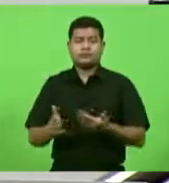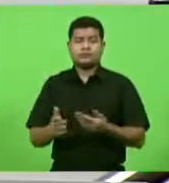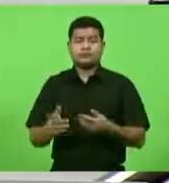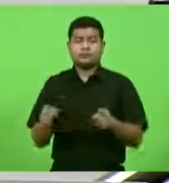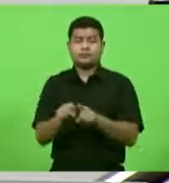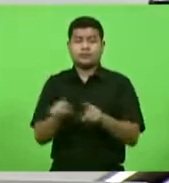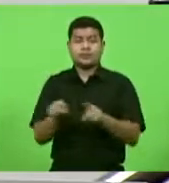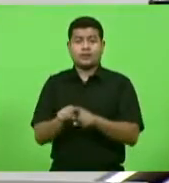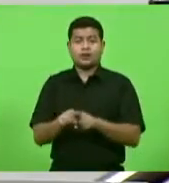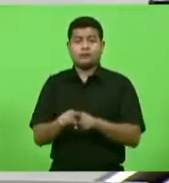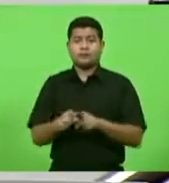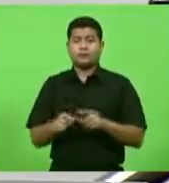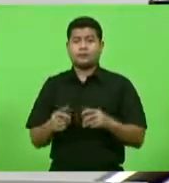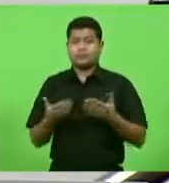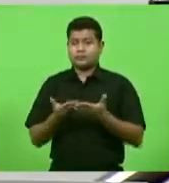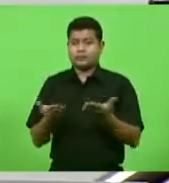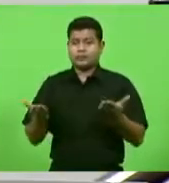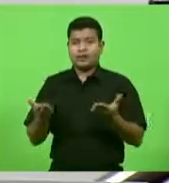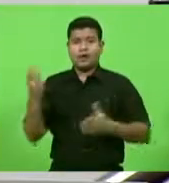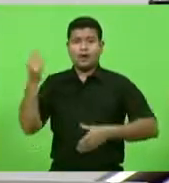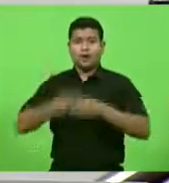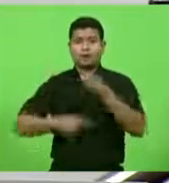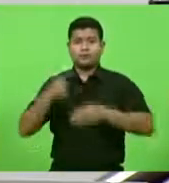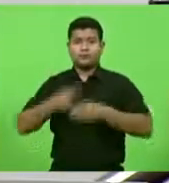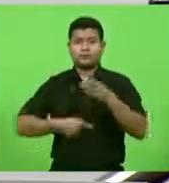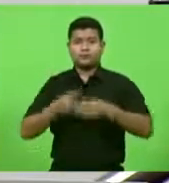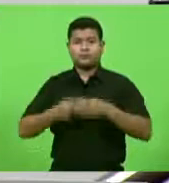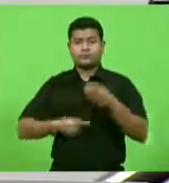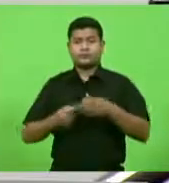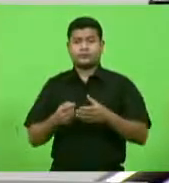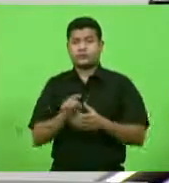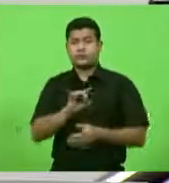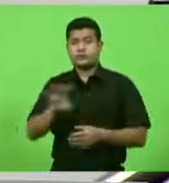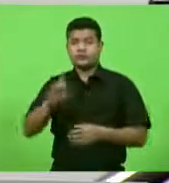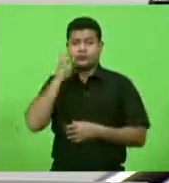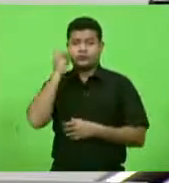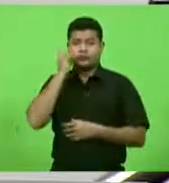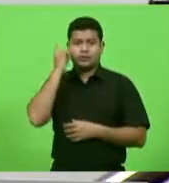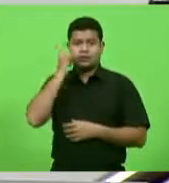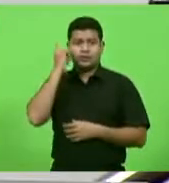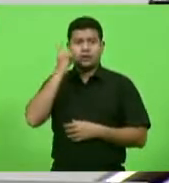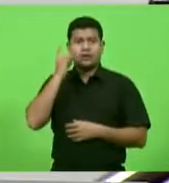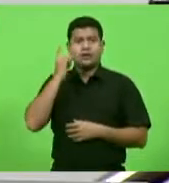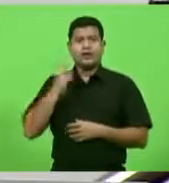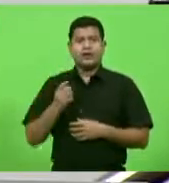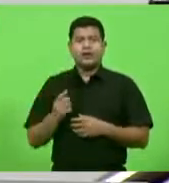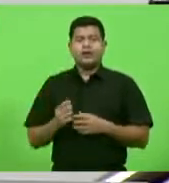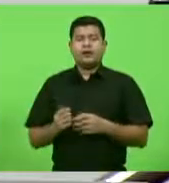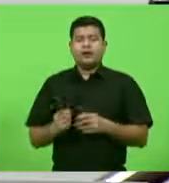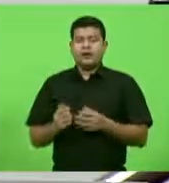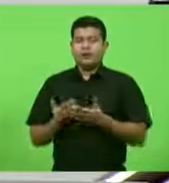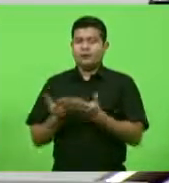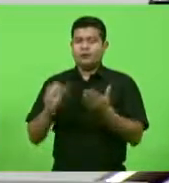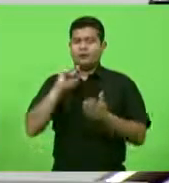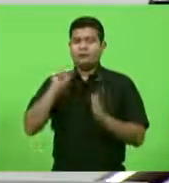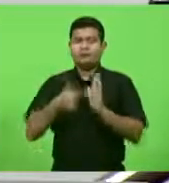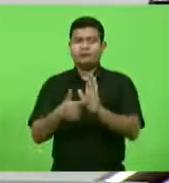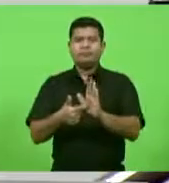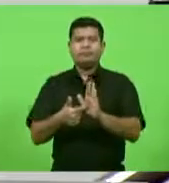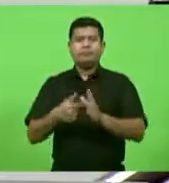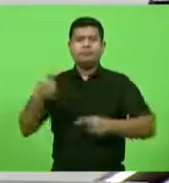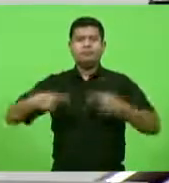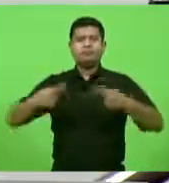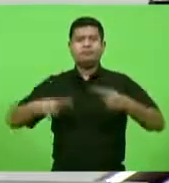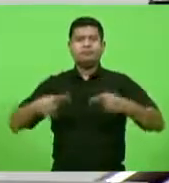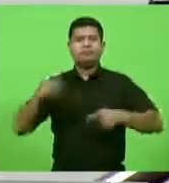integrei nenhuma das comissões compostas somente por deputados enquanto as denúncias ainda eram tratadas